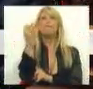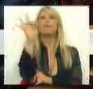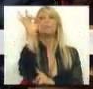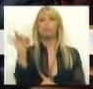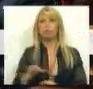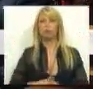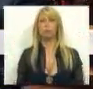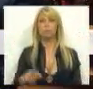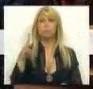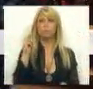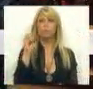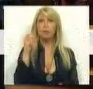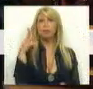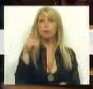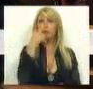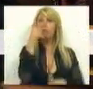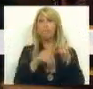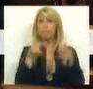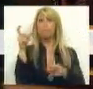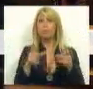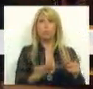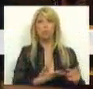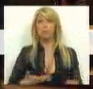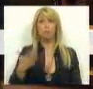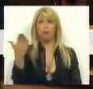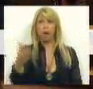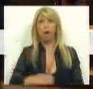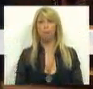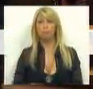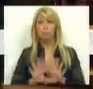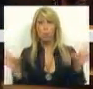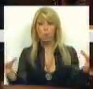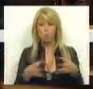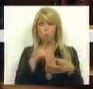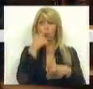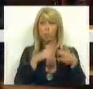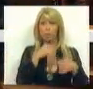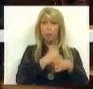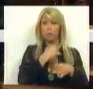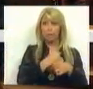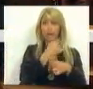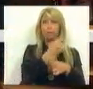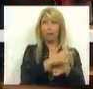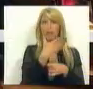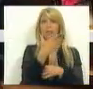pessoas estão desempregadas numa população ativa de 150 mil